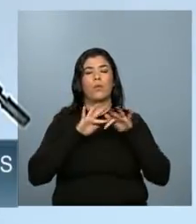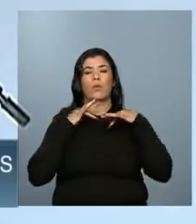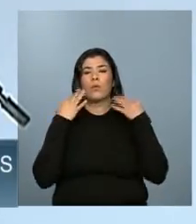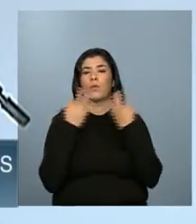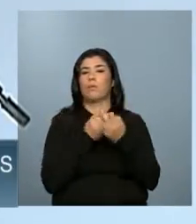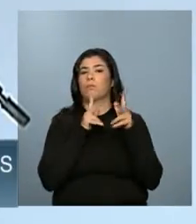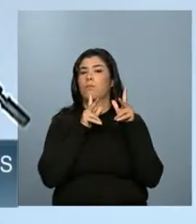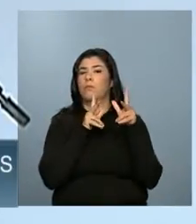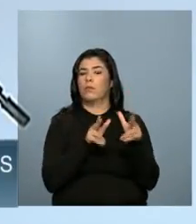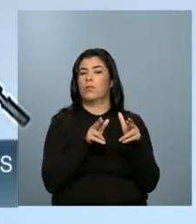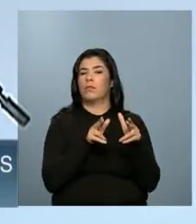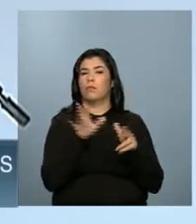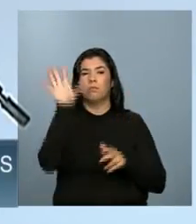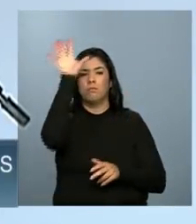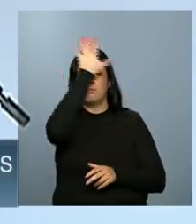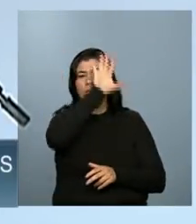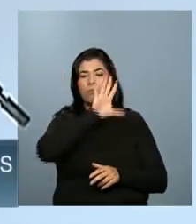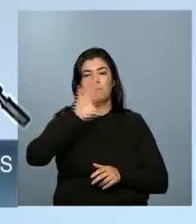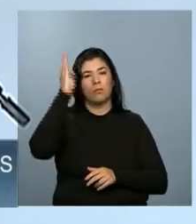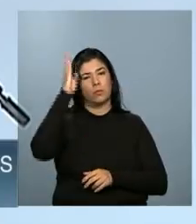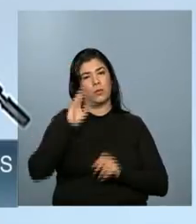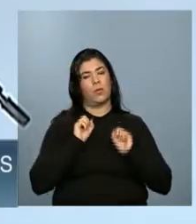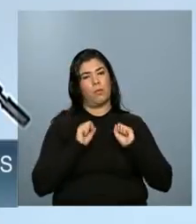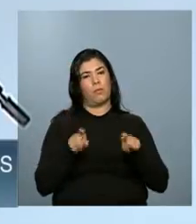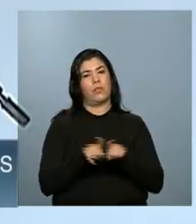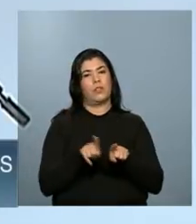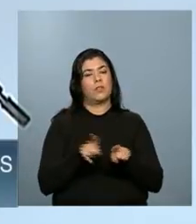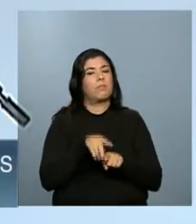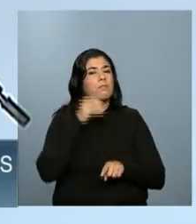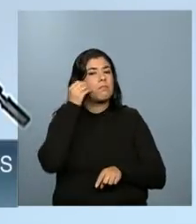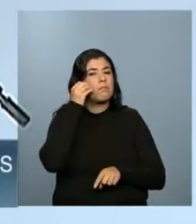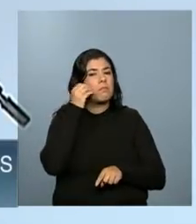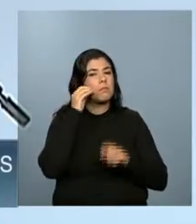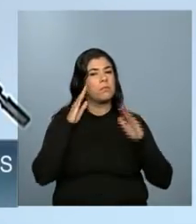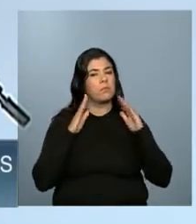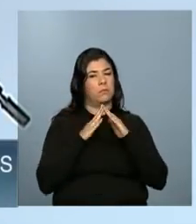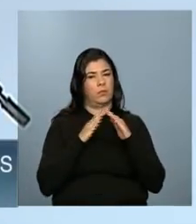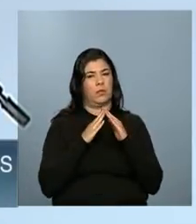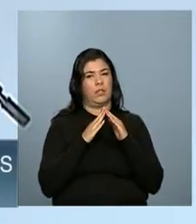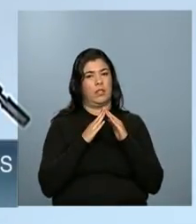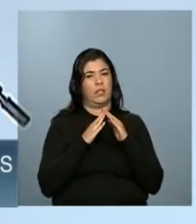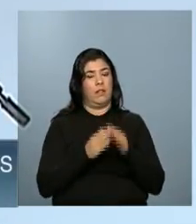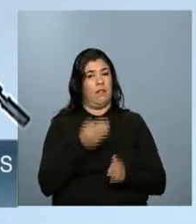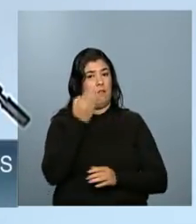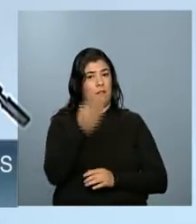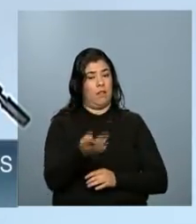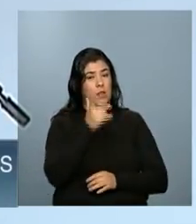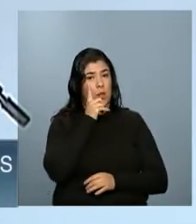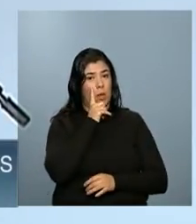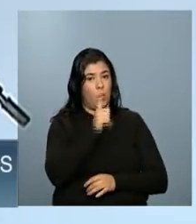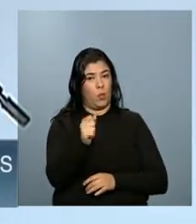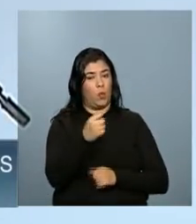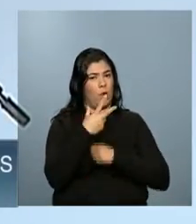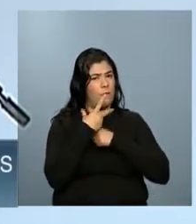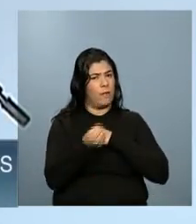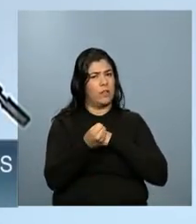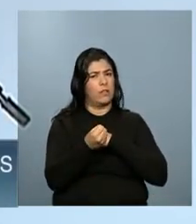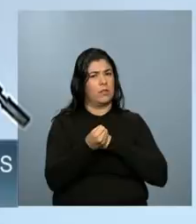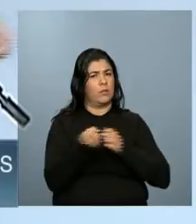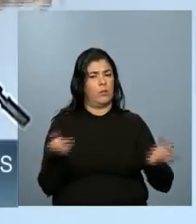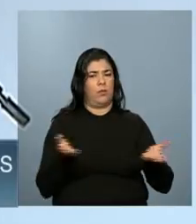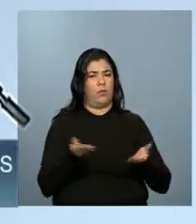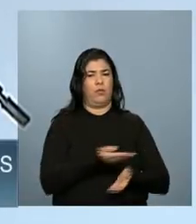vocês em todo o Brasil possam ganhar a sua casa. Essa conquista de vocês hoje